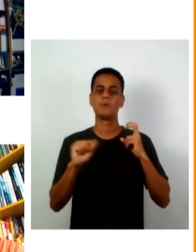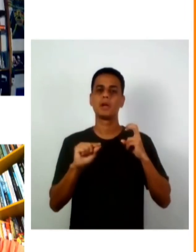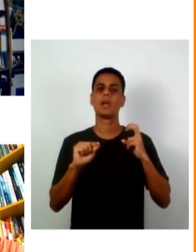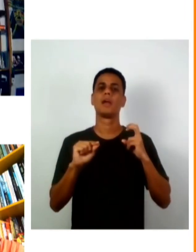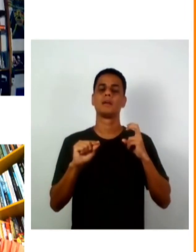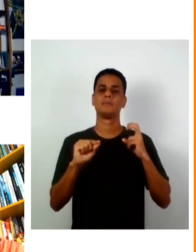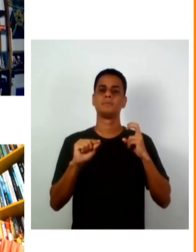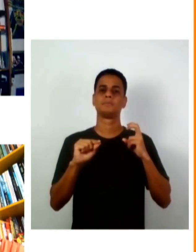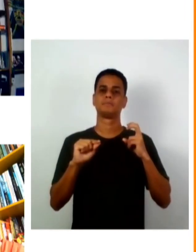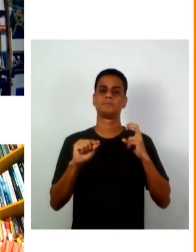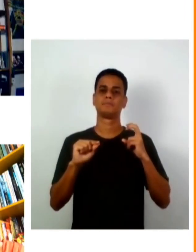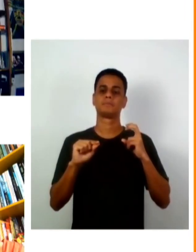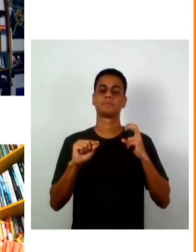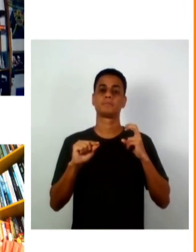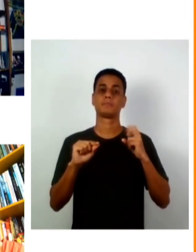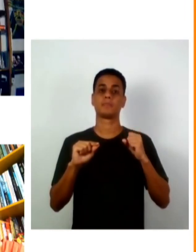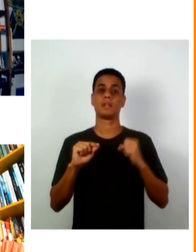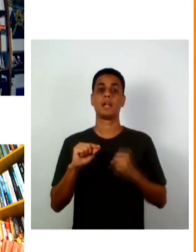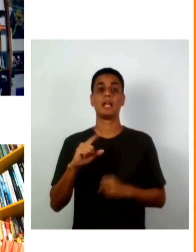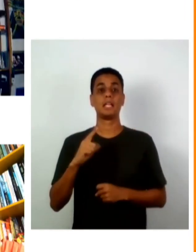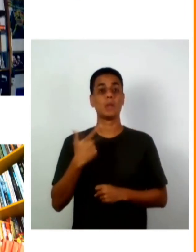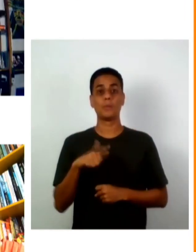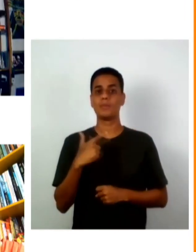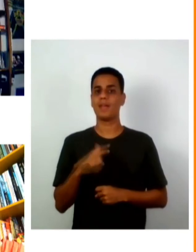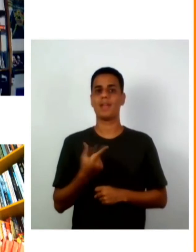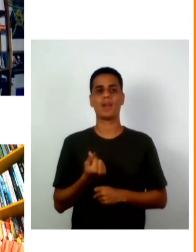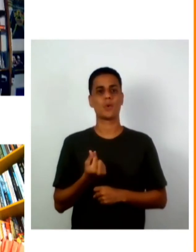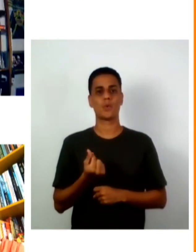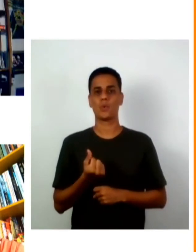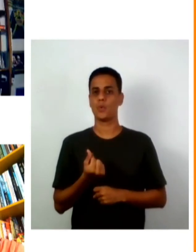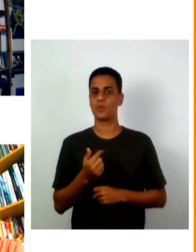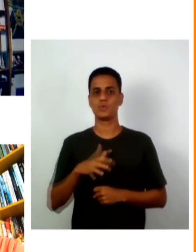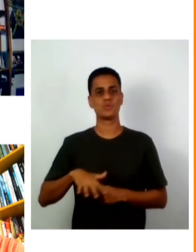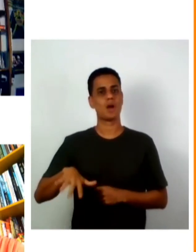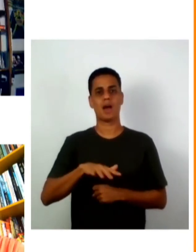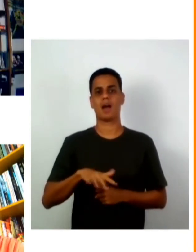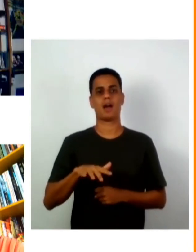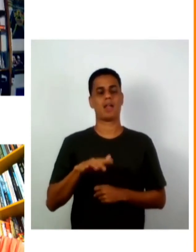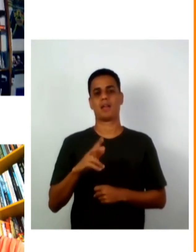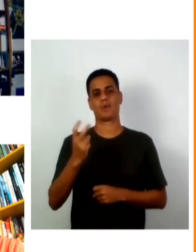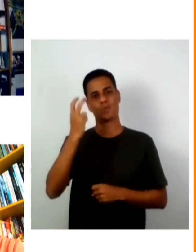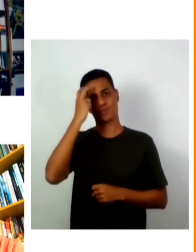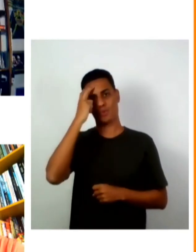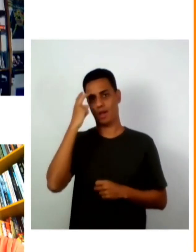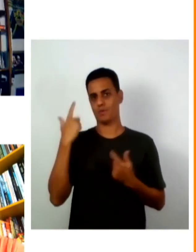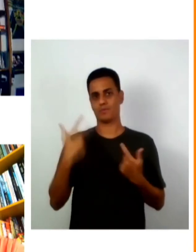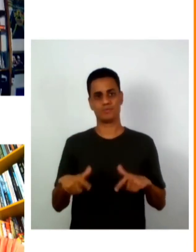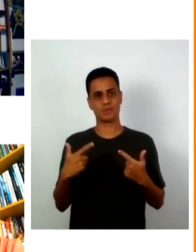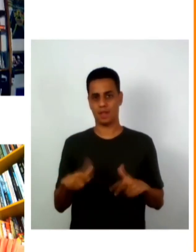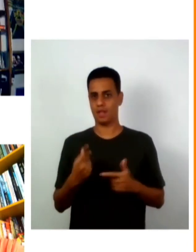é que basicamente não há recursos adicionais para o setor cultural a verdade